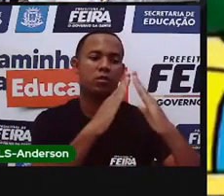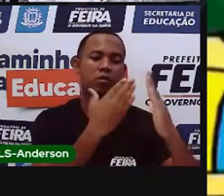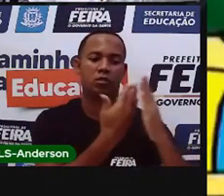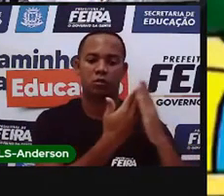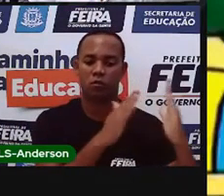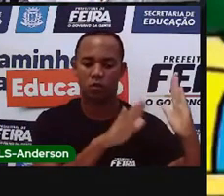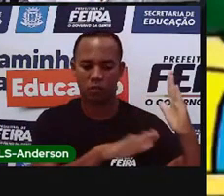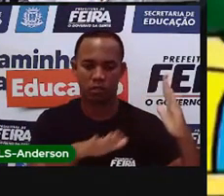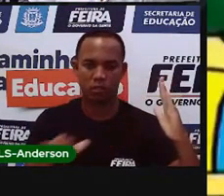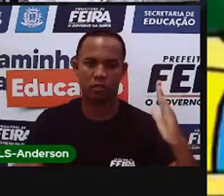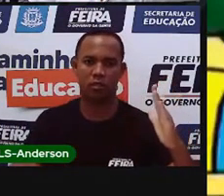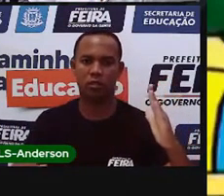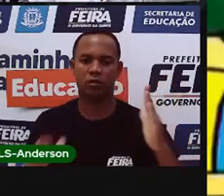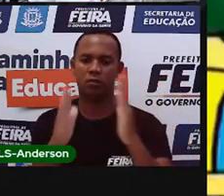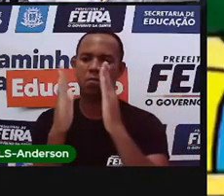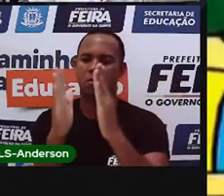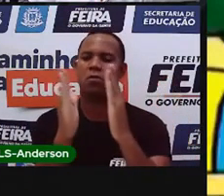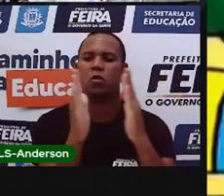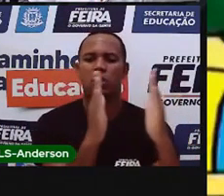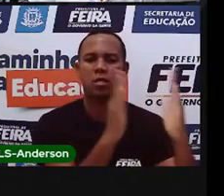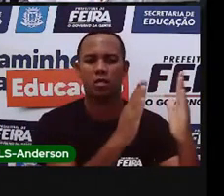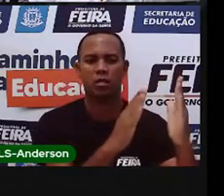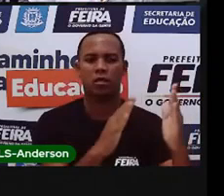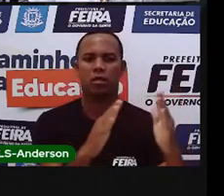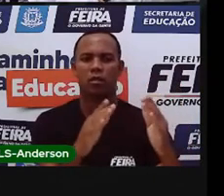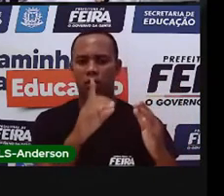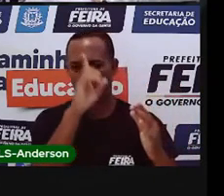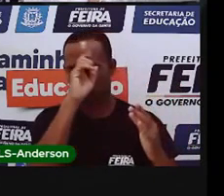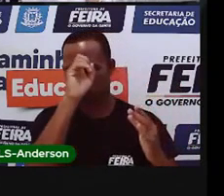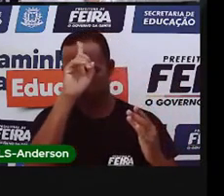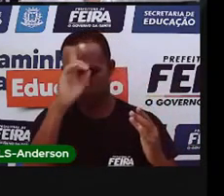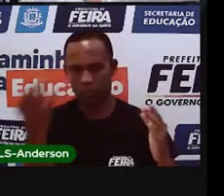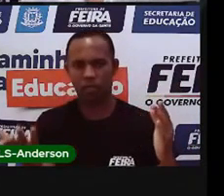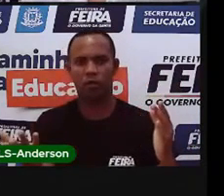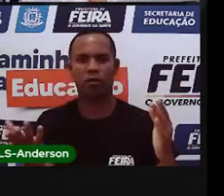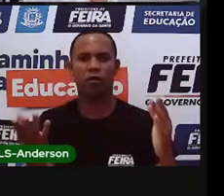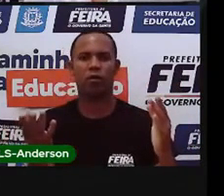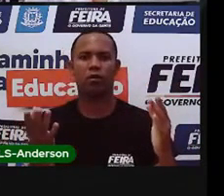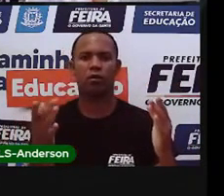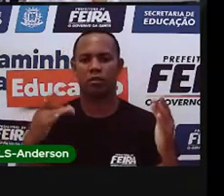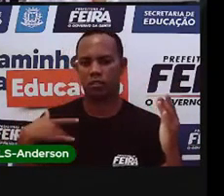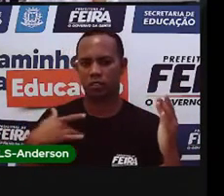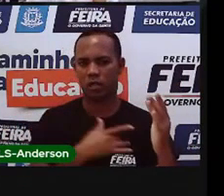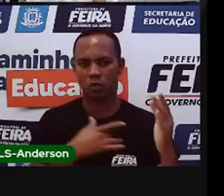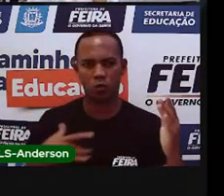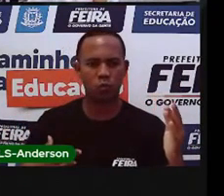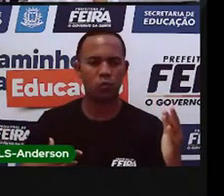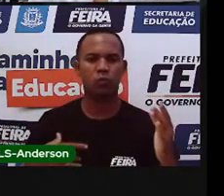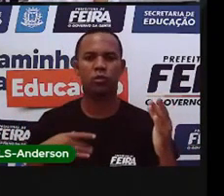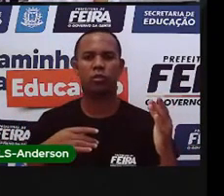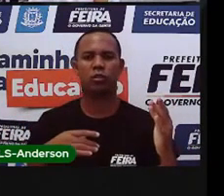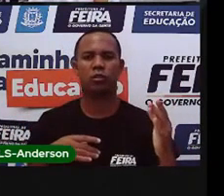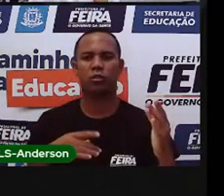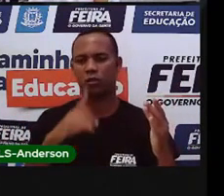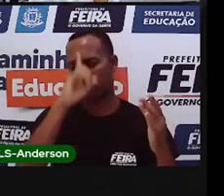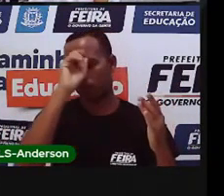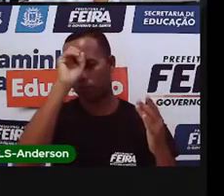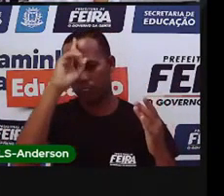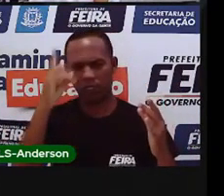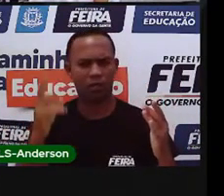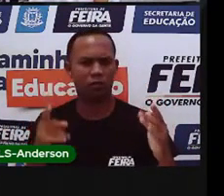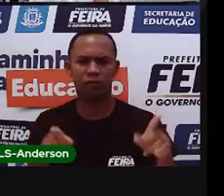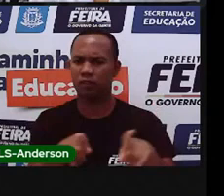creches, museus, bibliotecas, hospitais, postos de saúde e